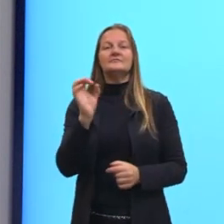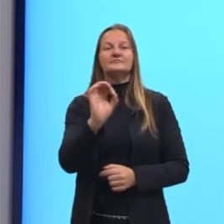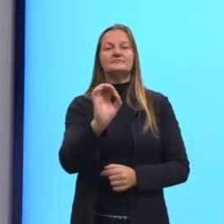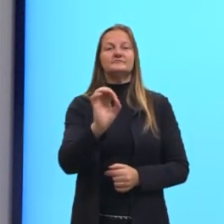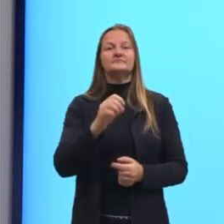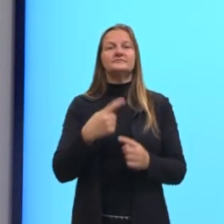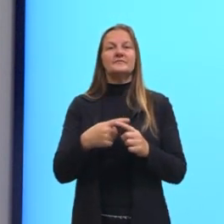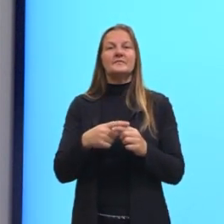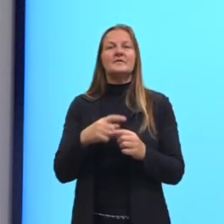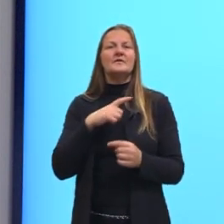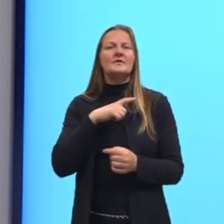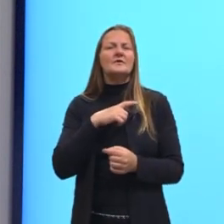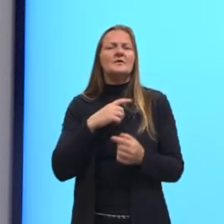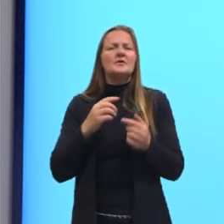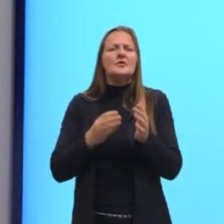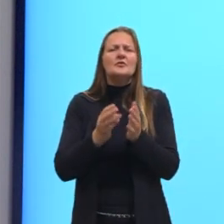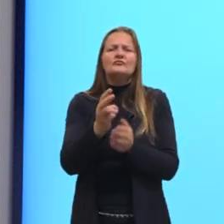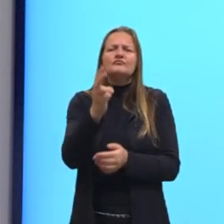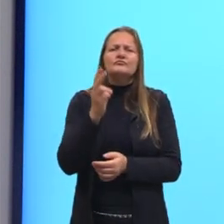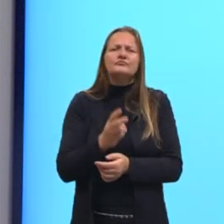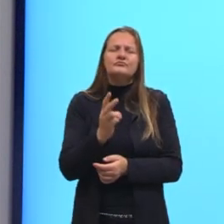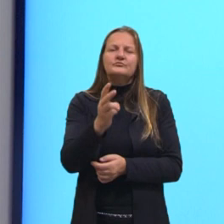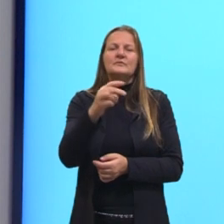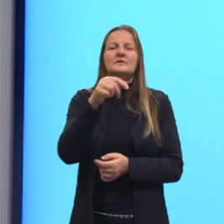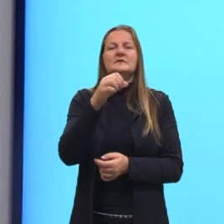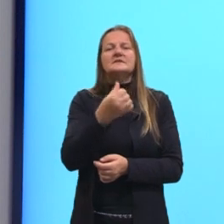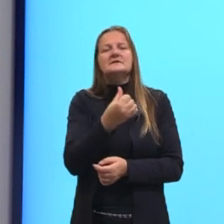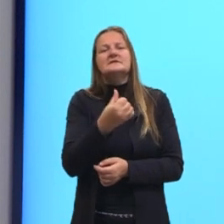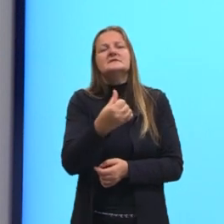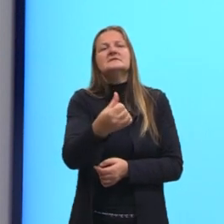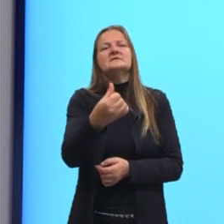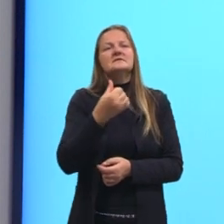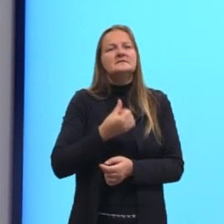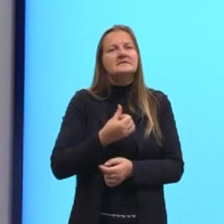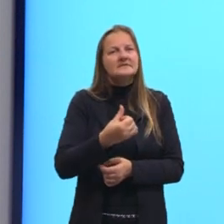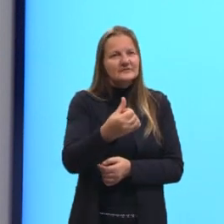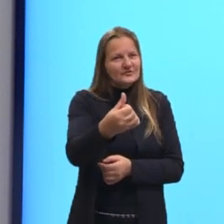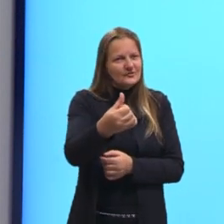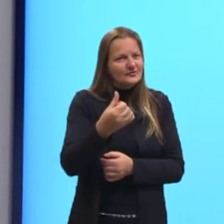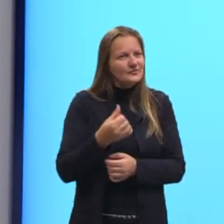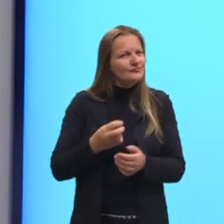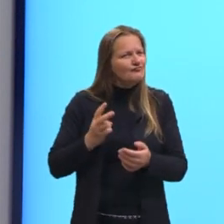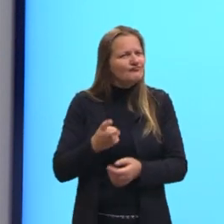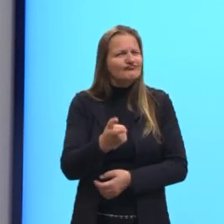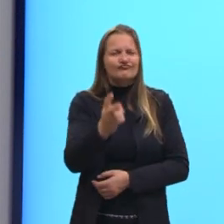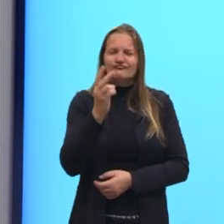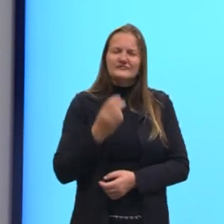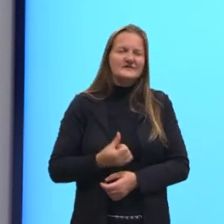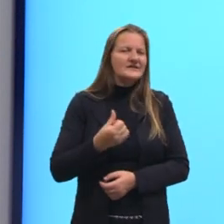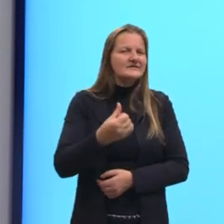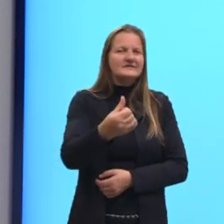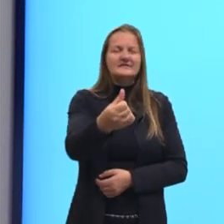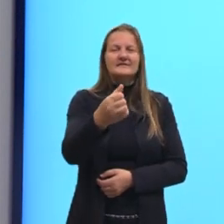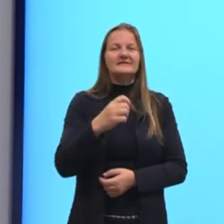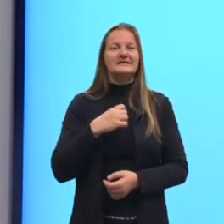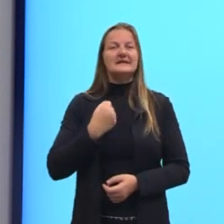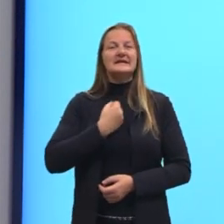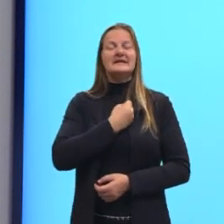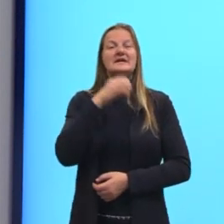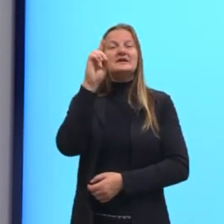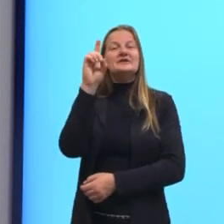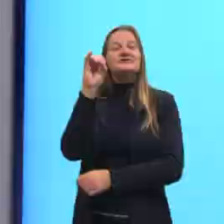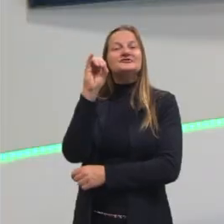aqui, na verdade, infinitas casas decimais, e vai ficar sempre repetindo o mesmo valor. Essa aqui é chamada dízima